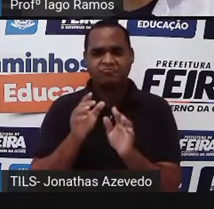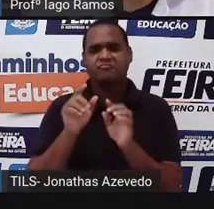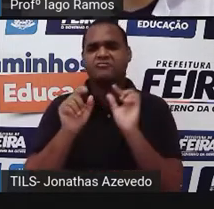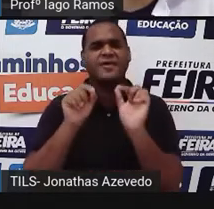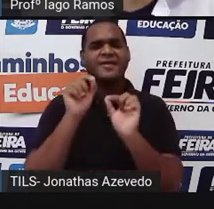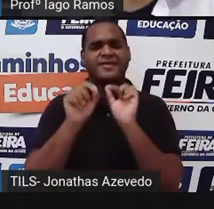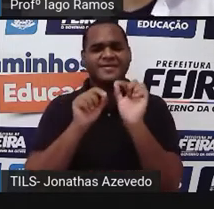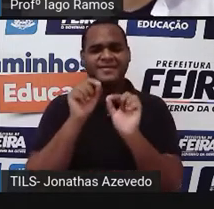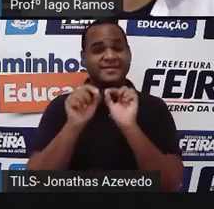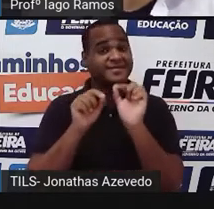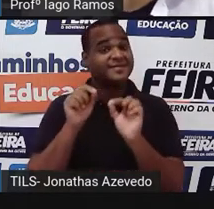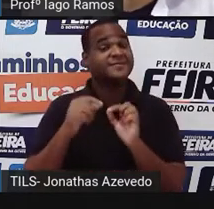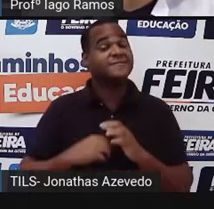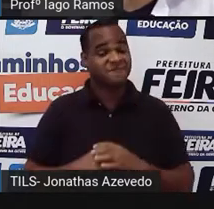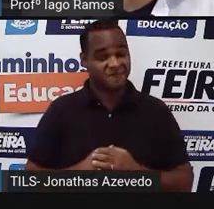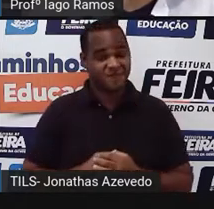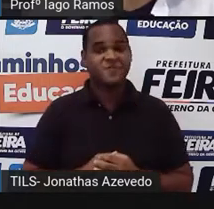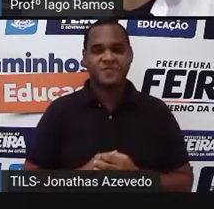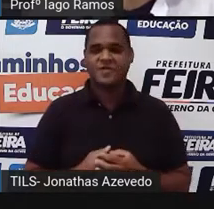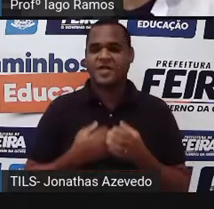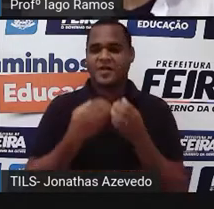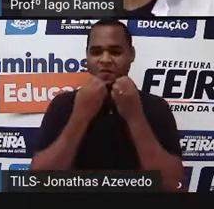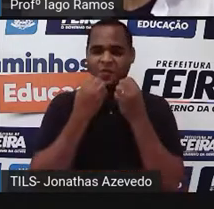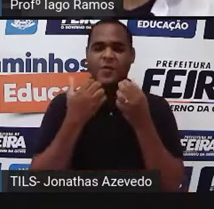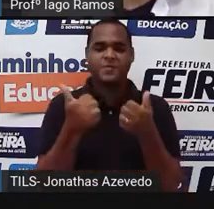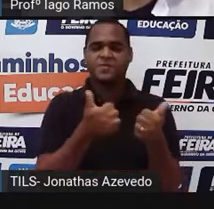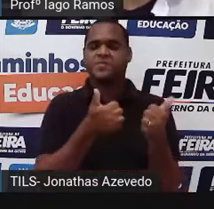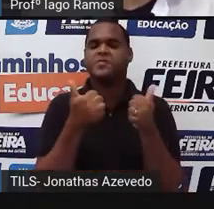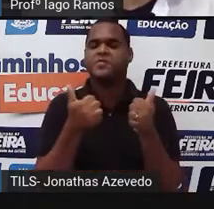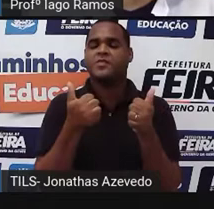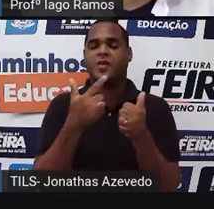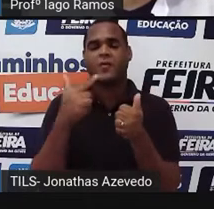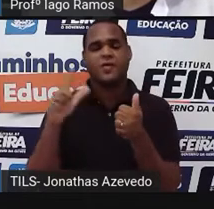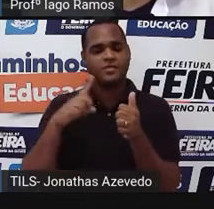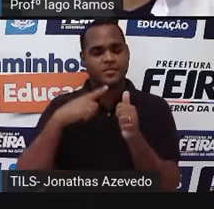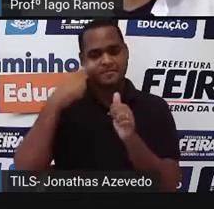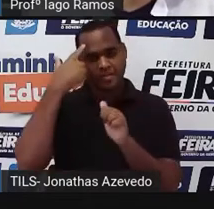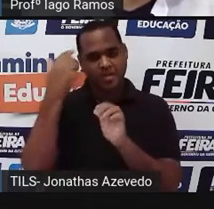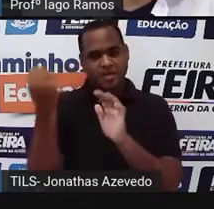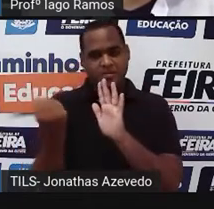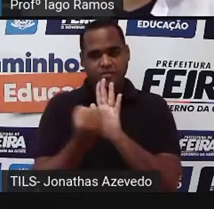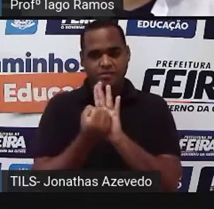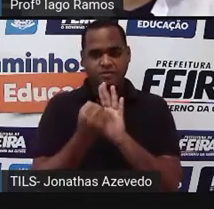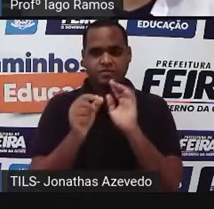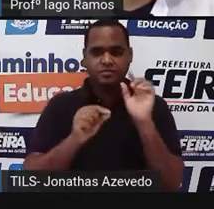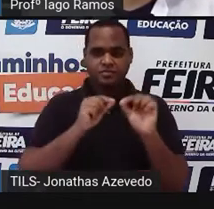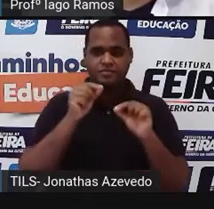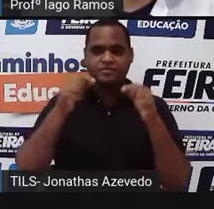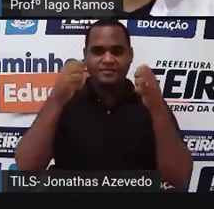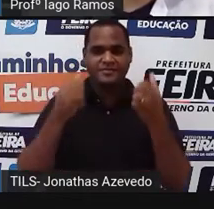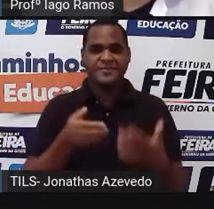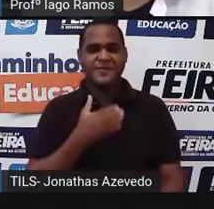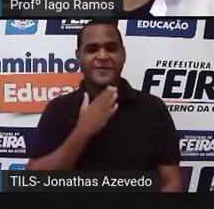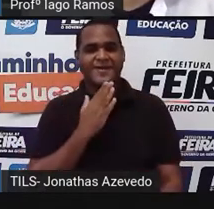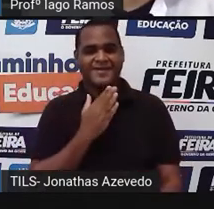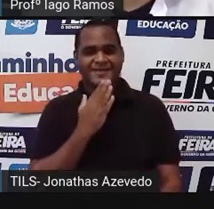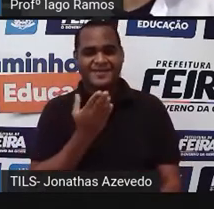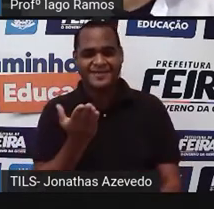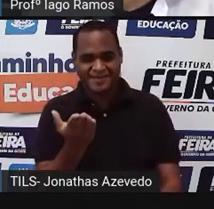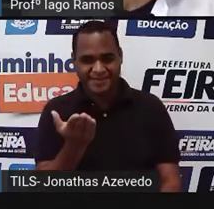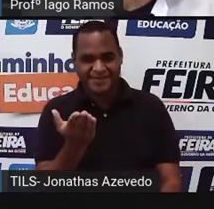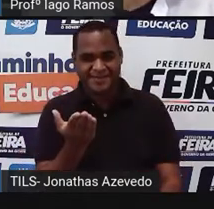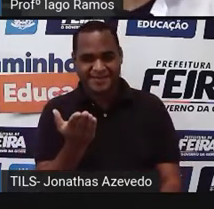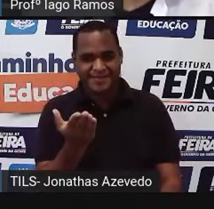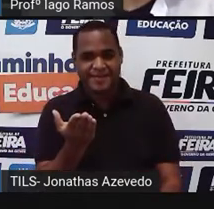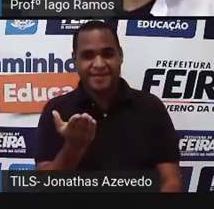isso? Tá? Bom, além dessa logomarca aqui, deixa eu ver se você conhece essa pessoa, tá?